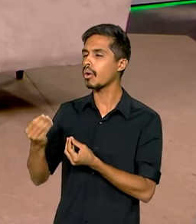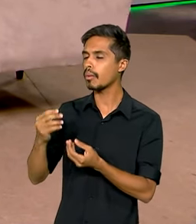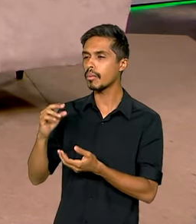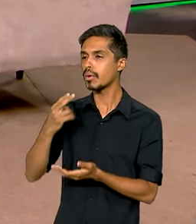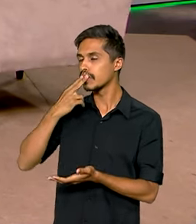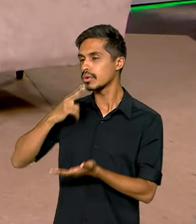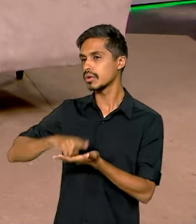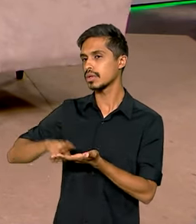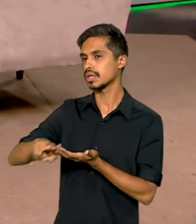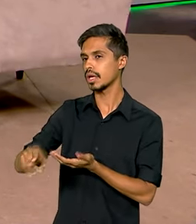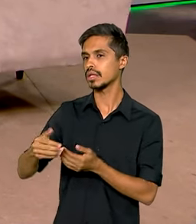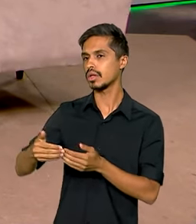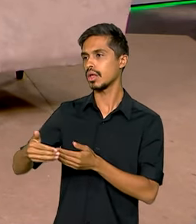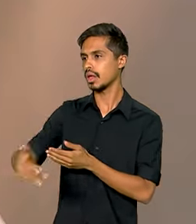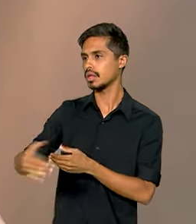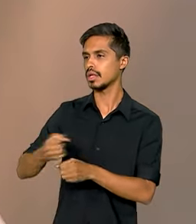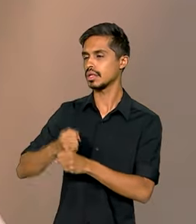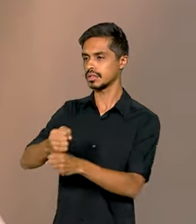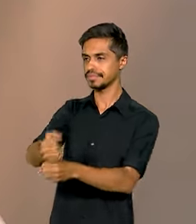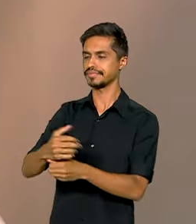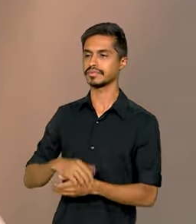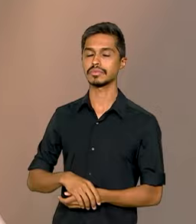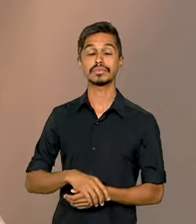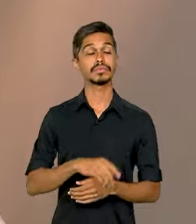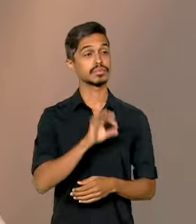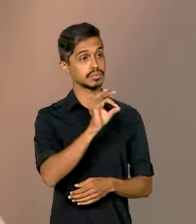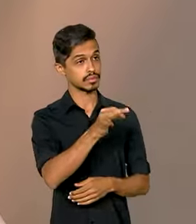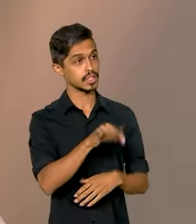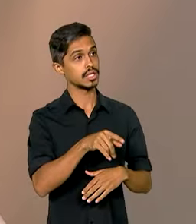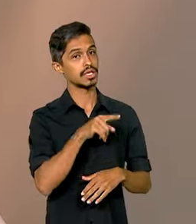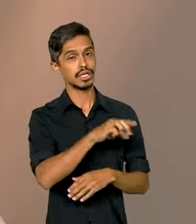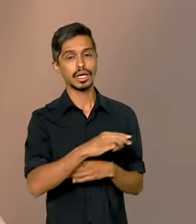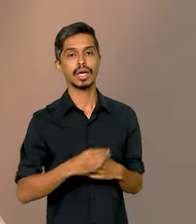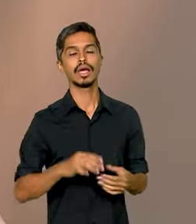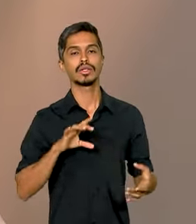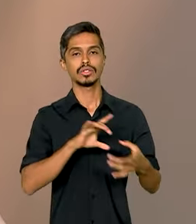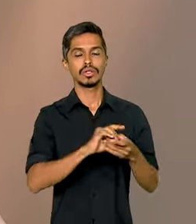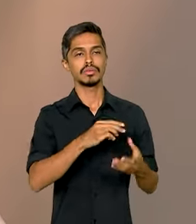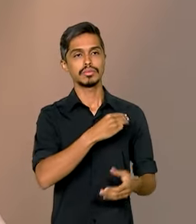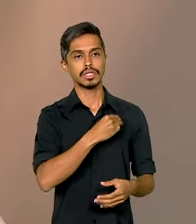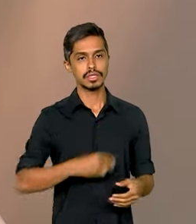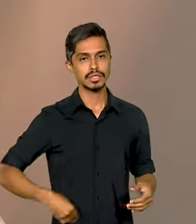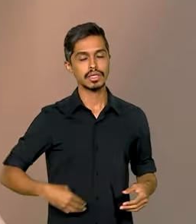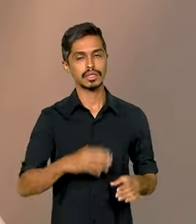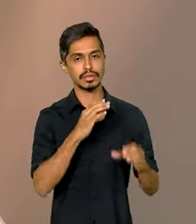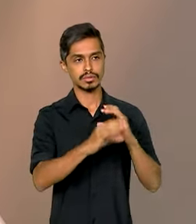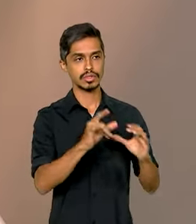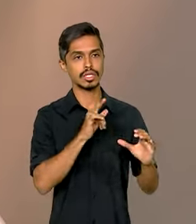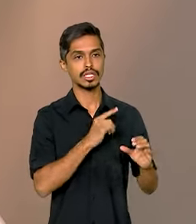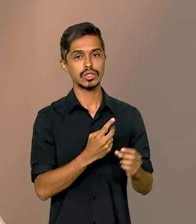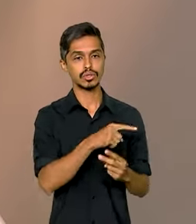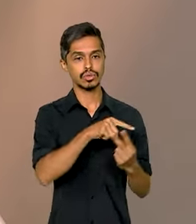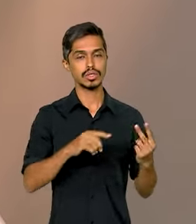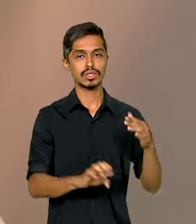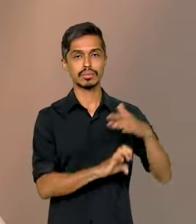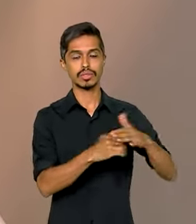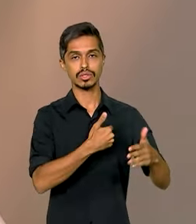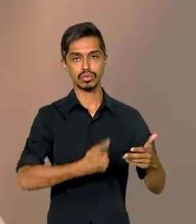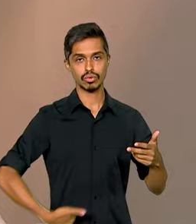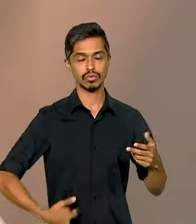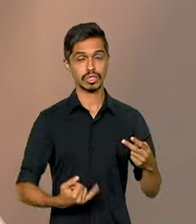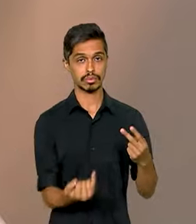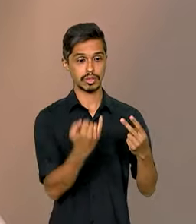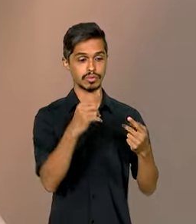Correios nos próximos anos? Isso, Lá, vinculadas ao Ministério das Comunicações, nós temos duas importantes empresas públicas.